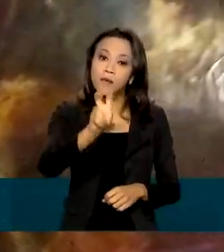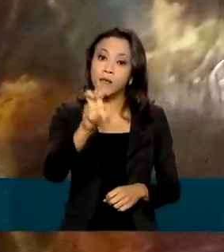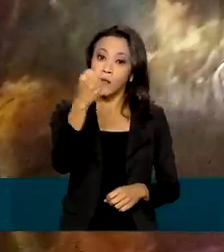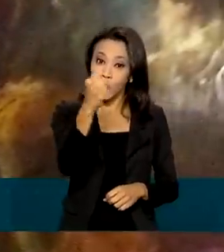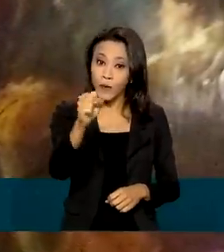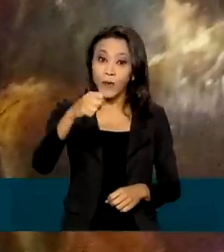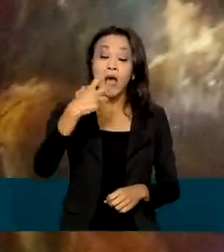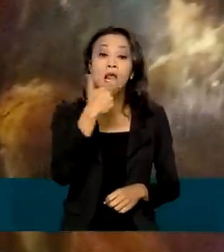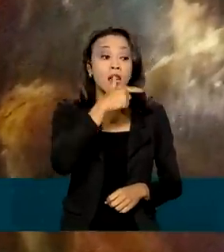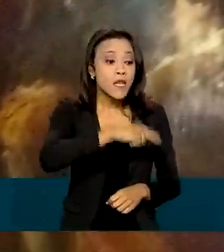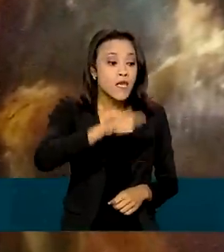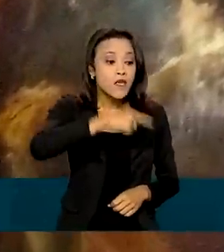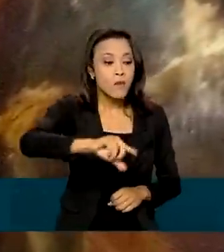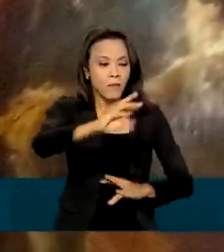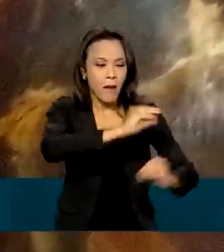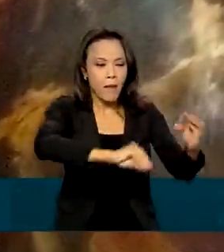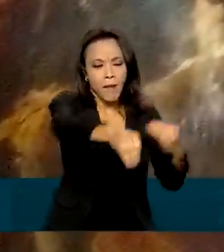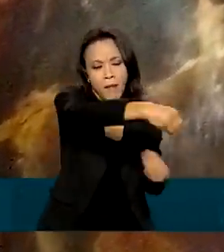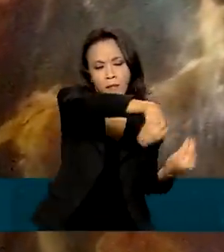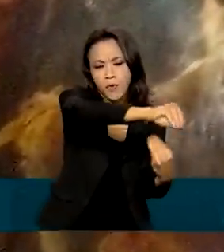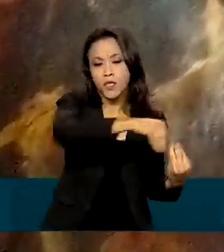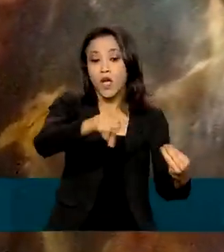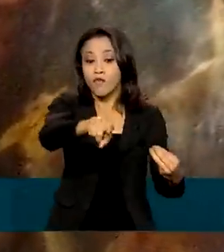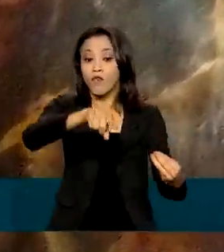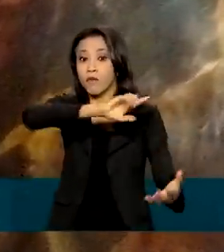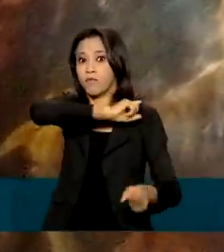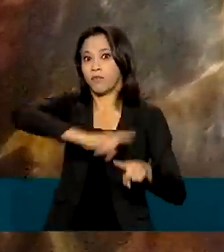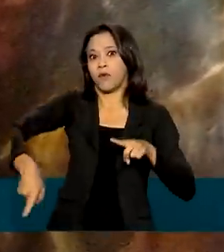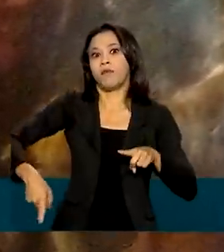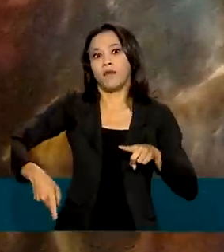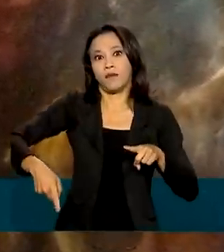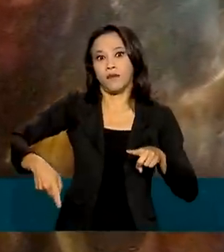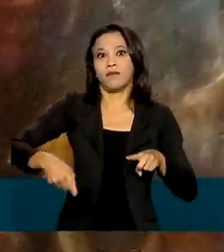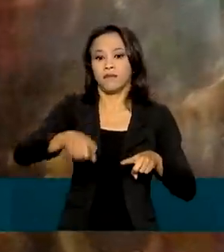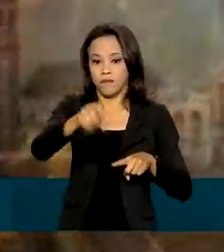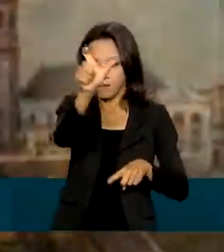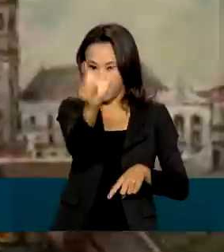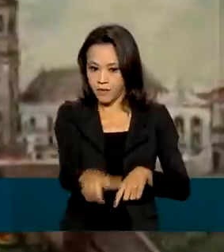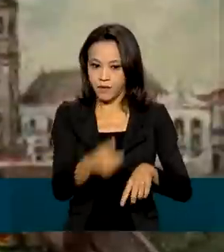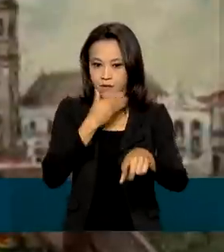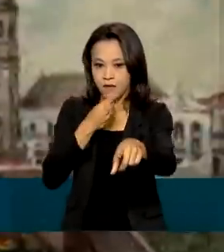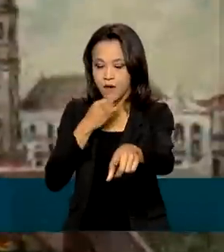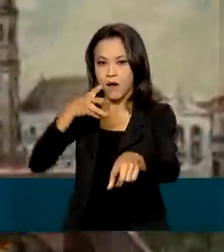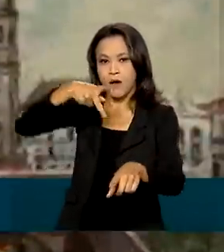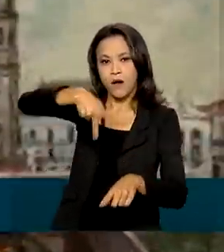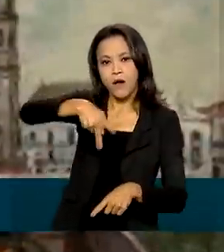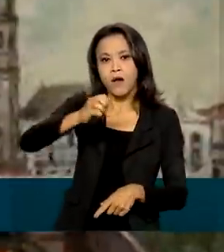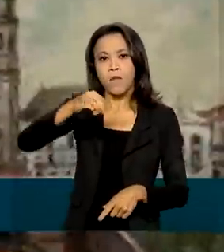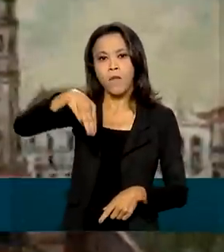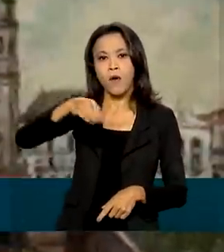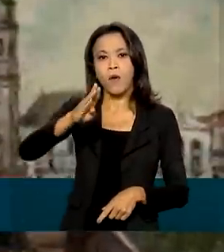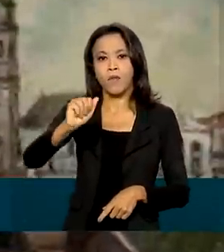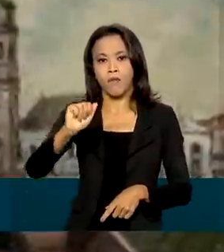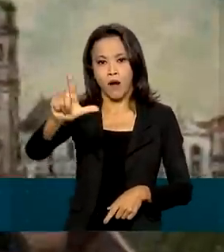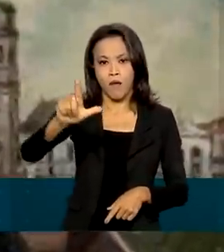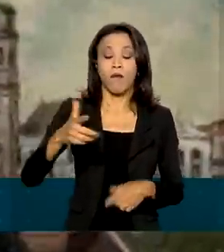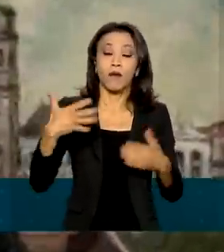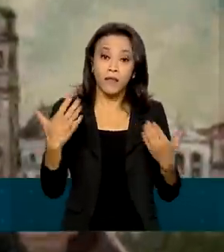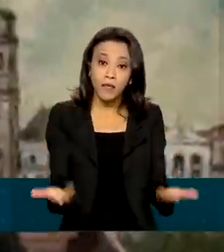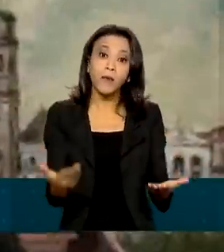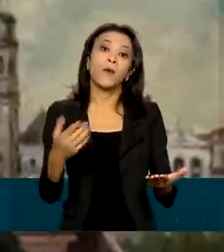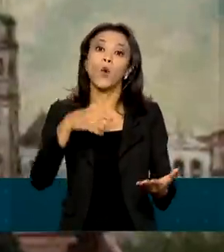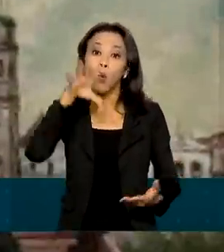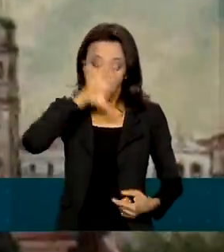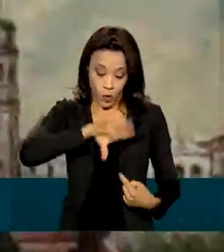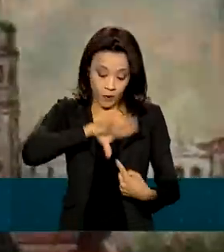união de línguas foi proibida por determinação do Marquês de Pombal. Desde então, português se transformou na